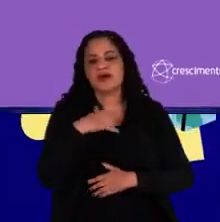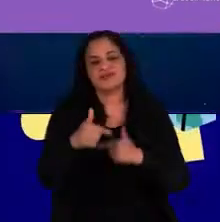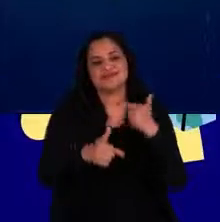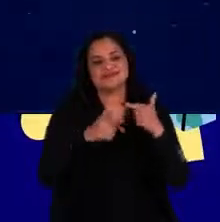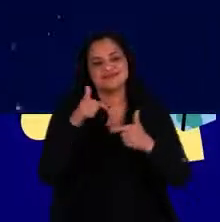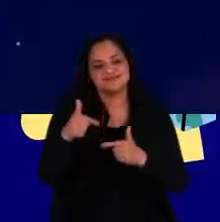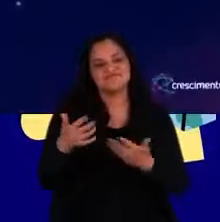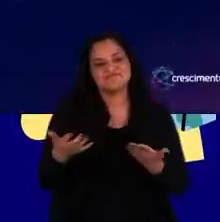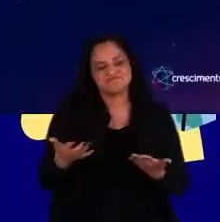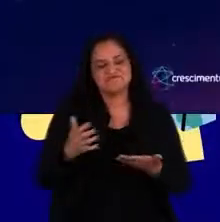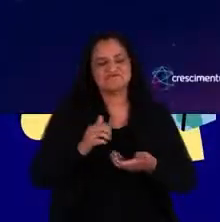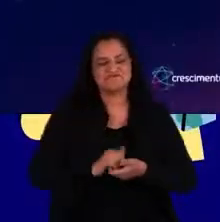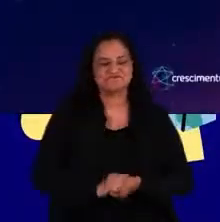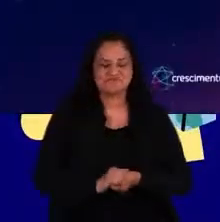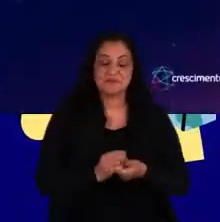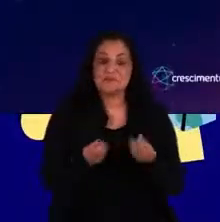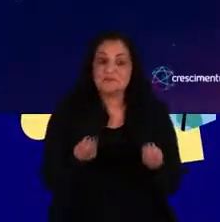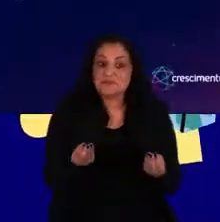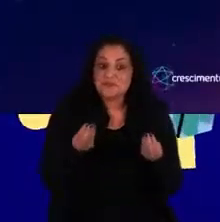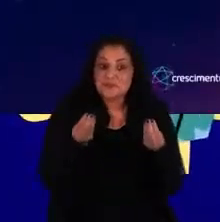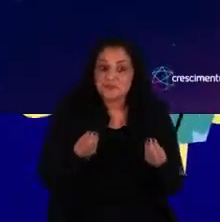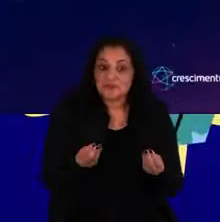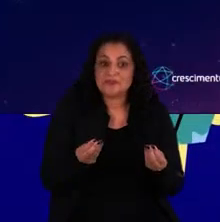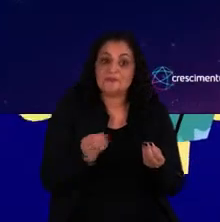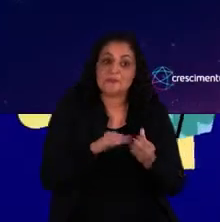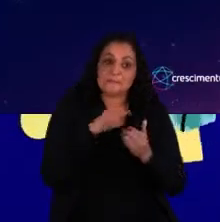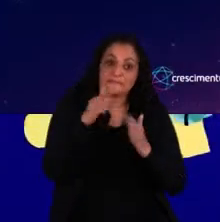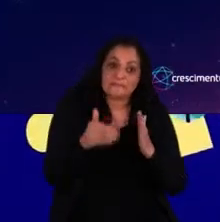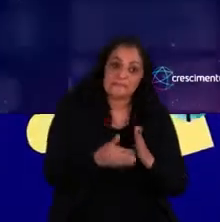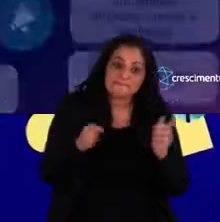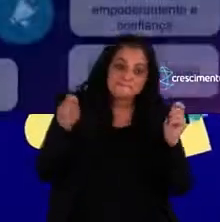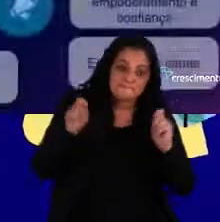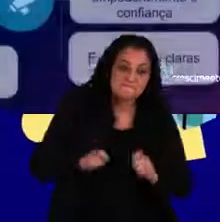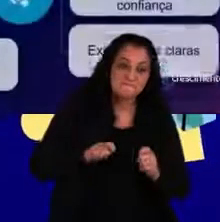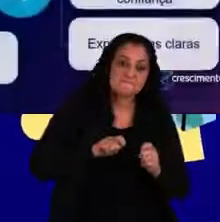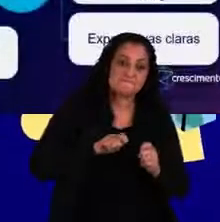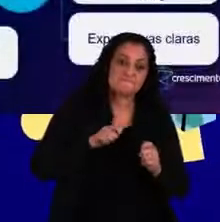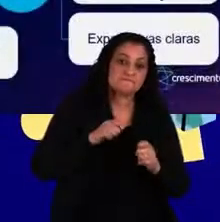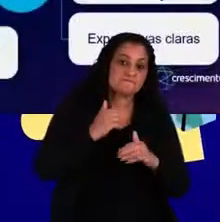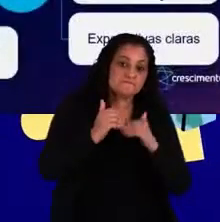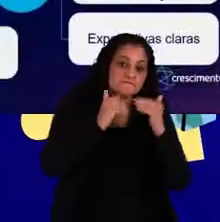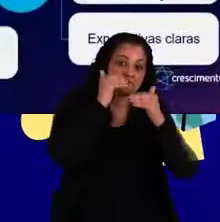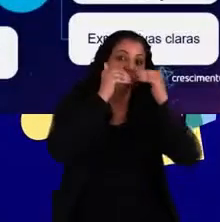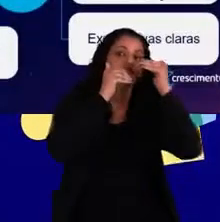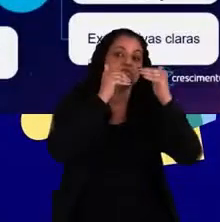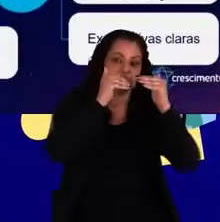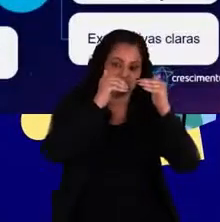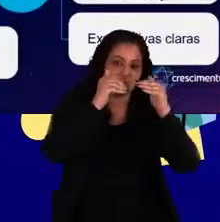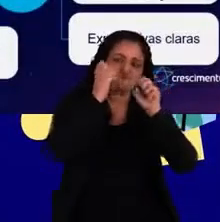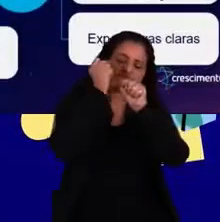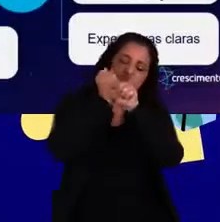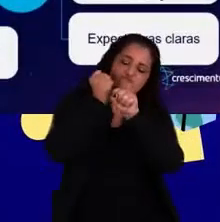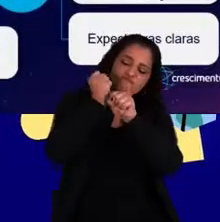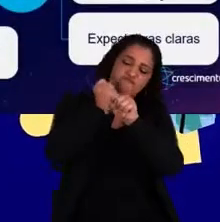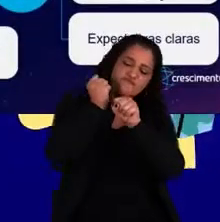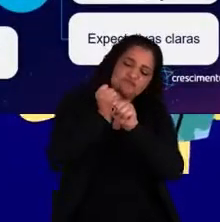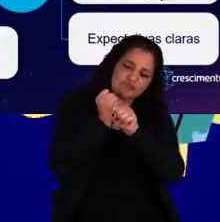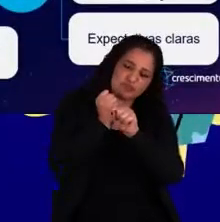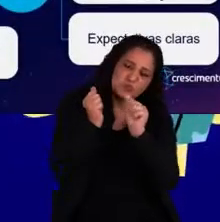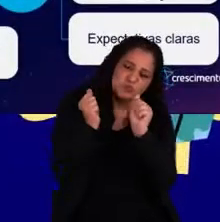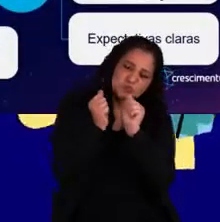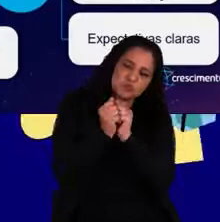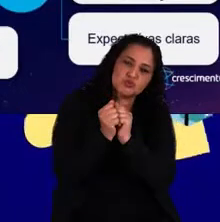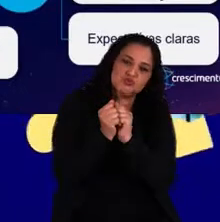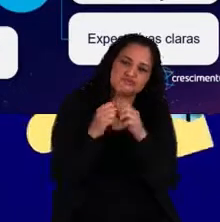trabalho. E aí, como que eu pego todas essas competências desenvolvidas e construo elas